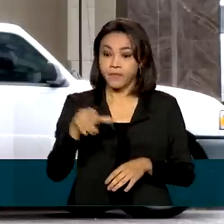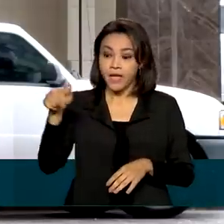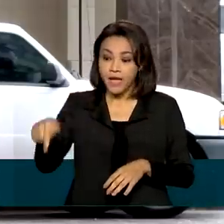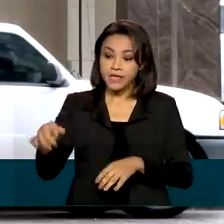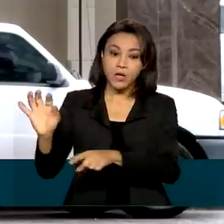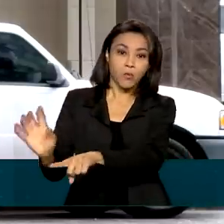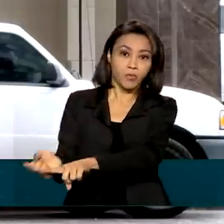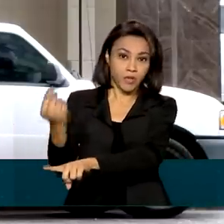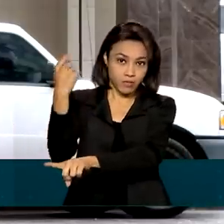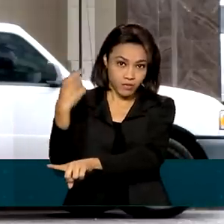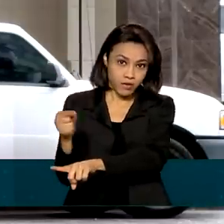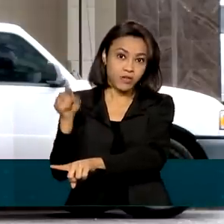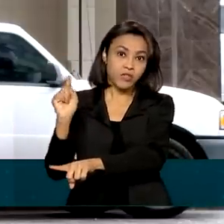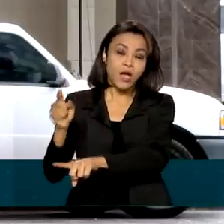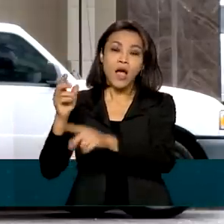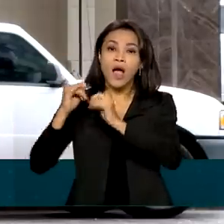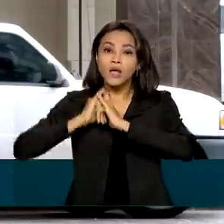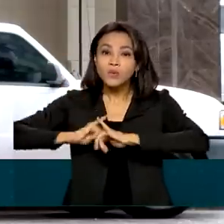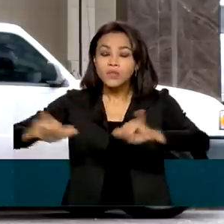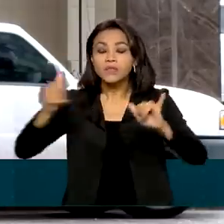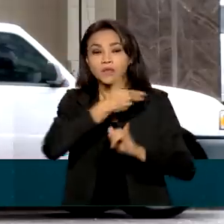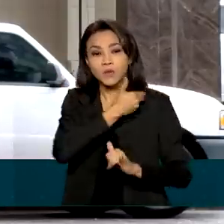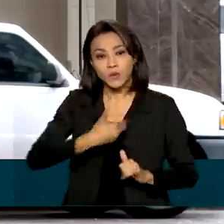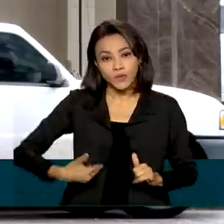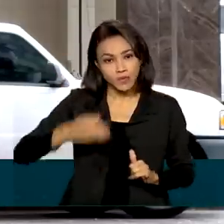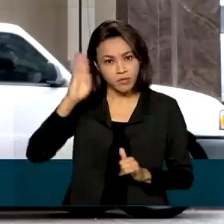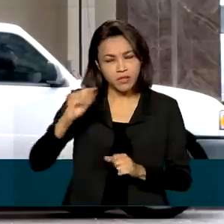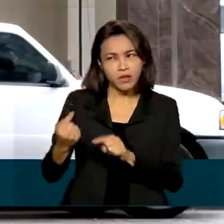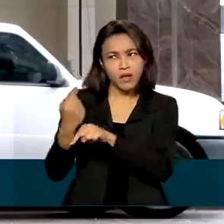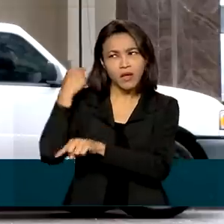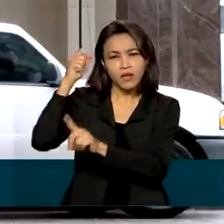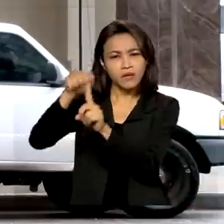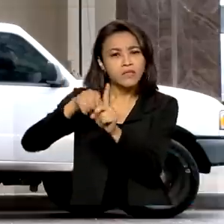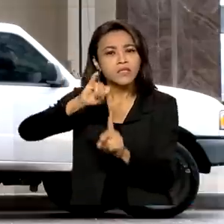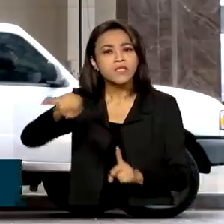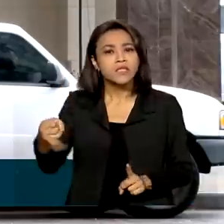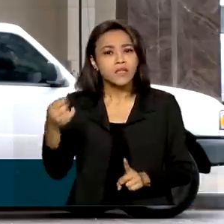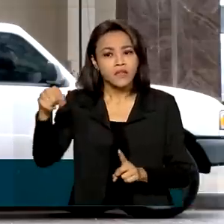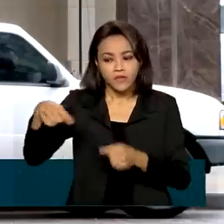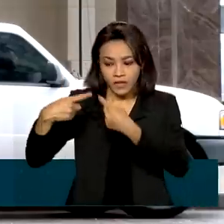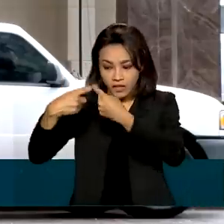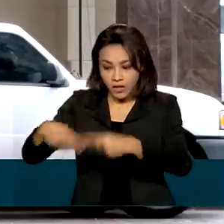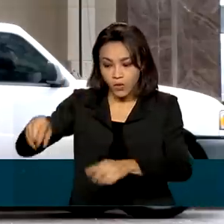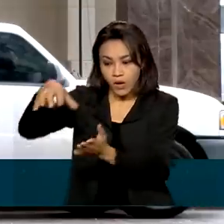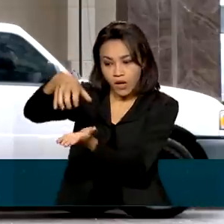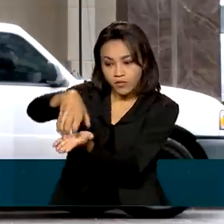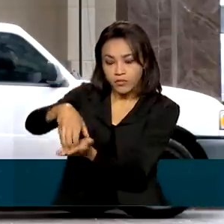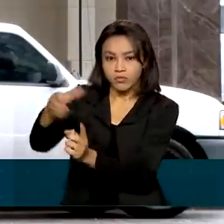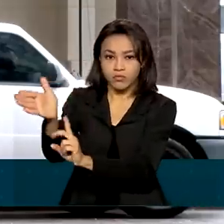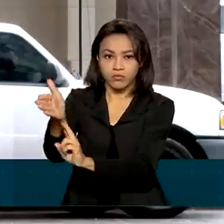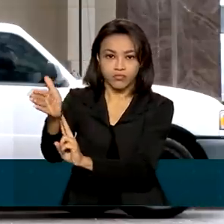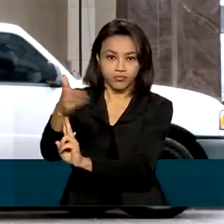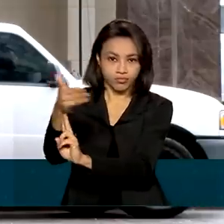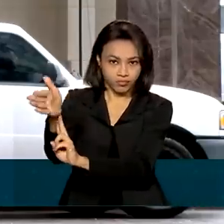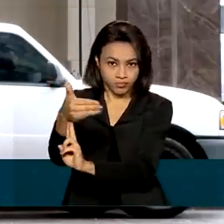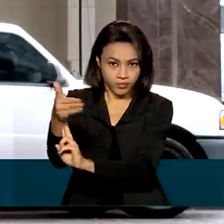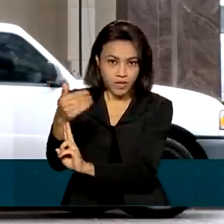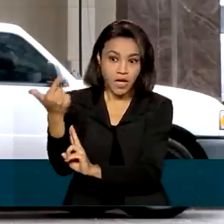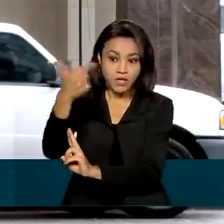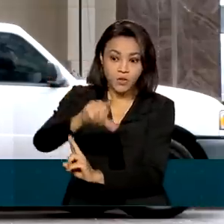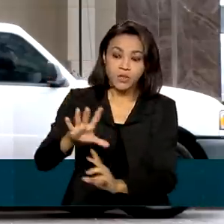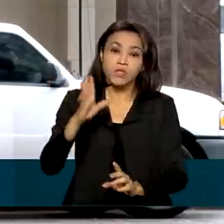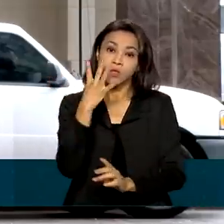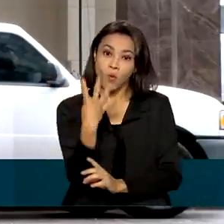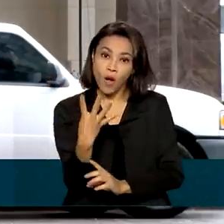novos consulados anunciados pelo governo brasileiro em janeiro, a ser inaugurado. As outras quatro repartições